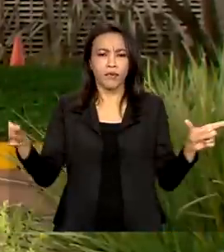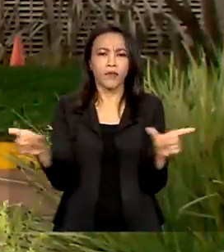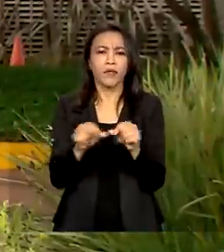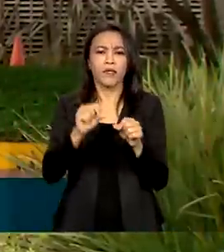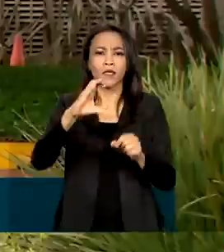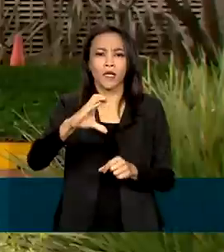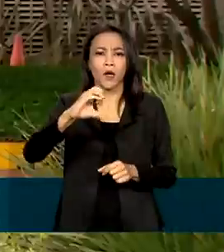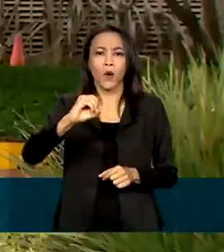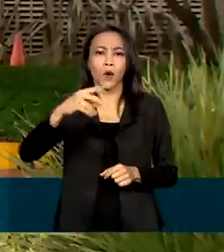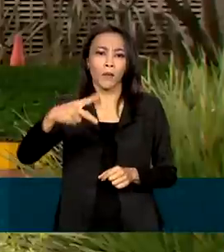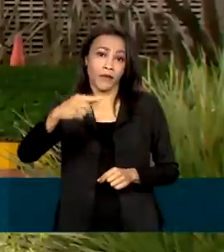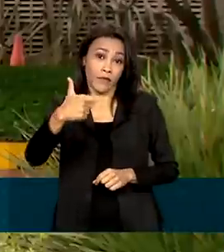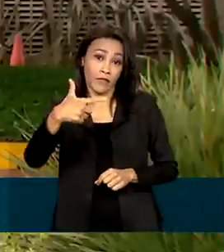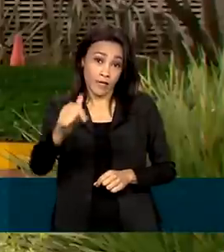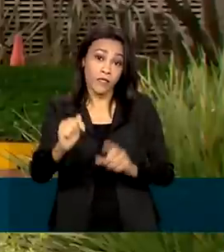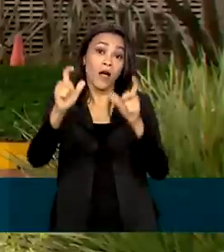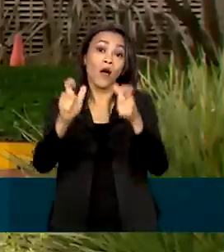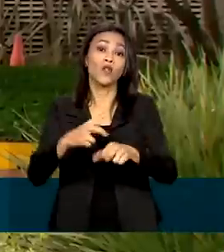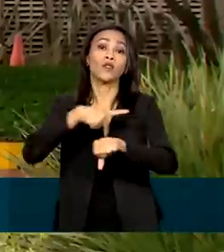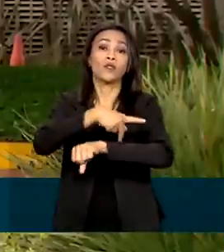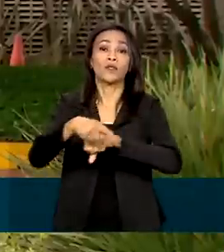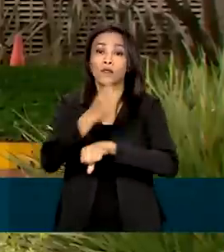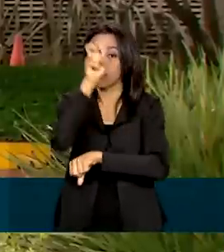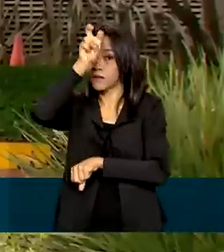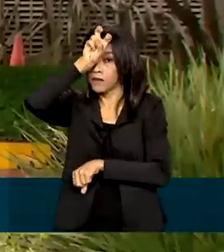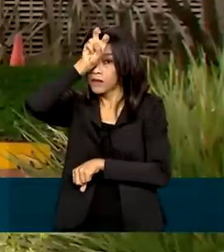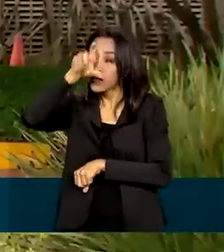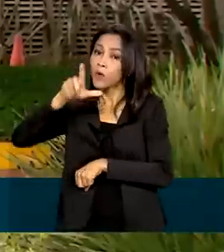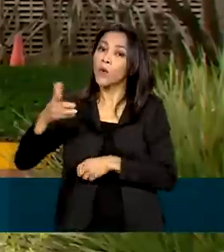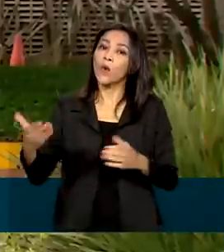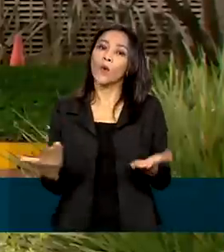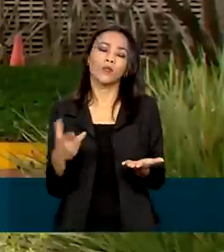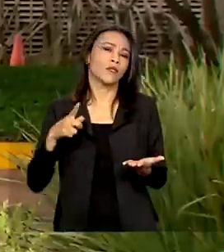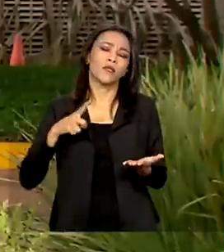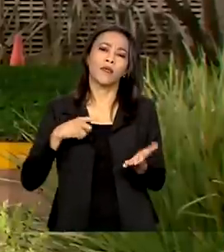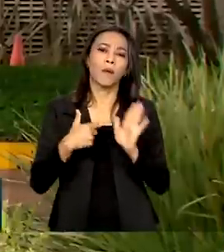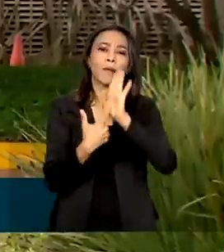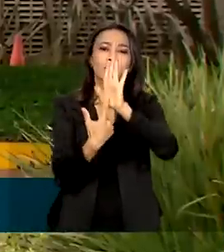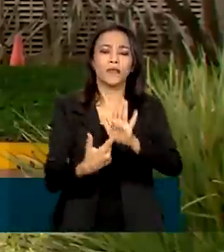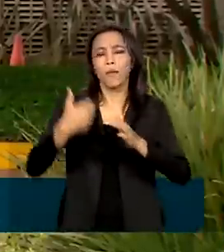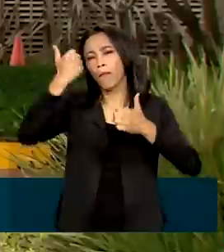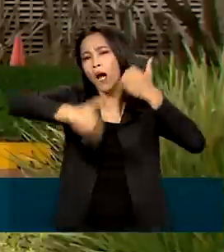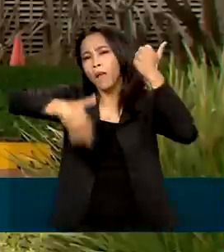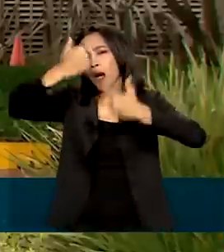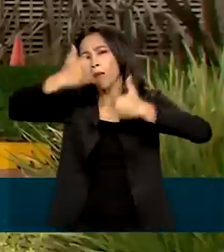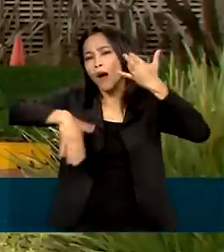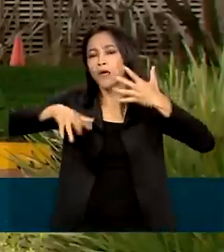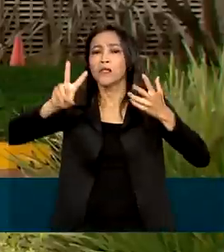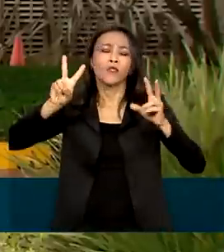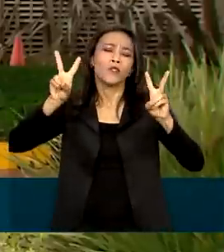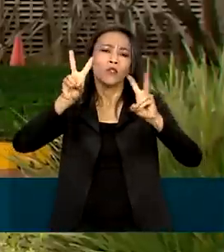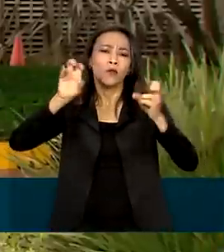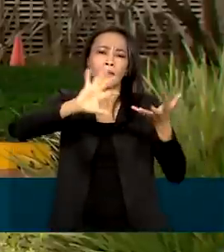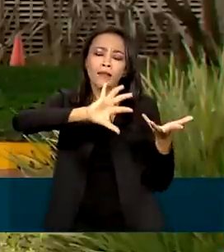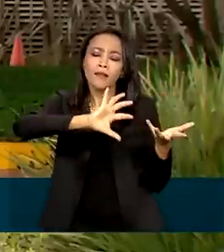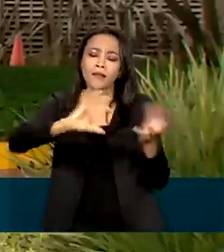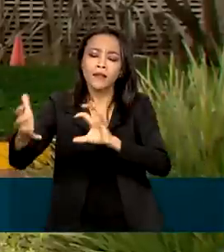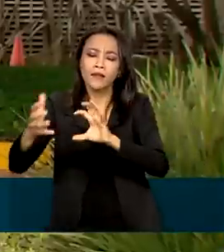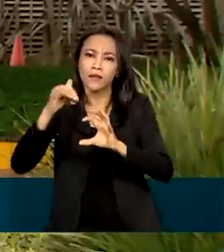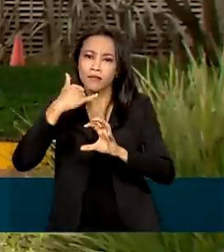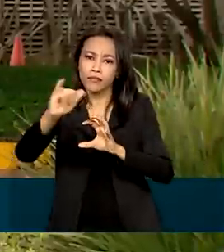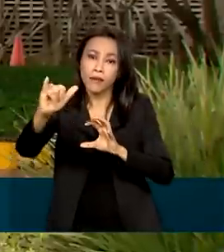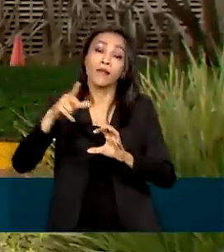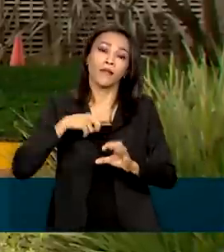Egito. E um dos destaques é um painel que vai discutir hoje sobre a questão da transição energética. Esse painel reúne